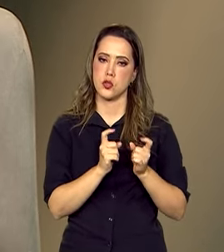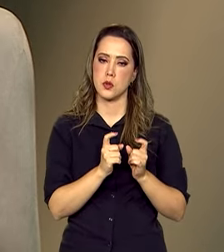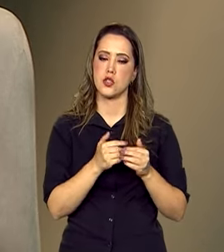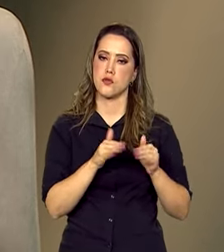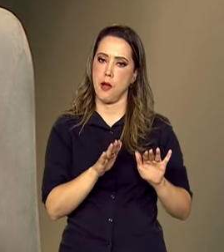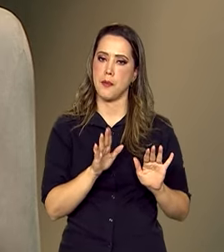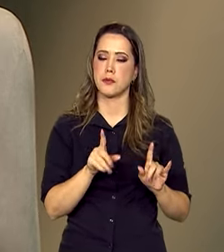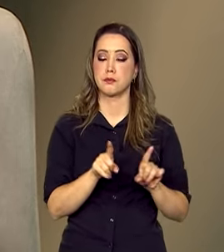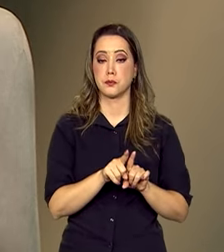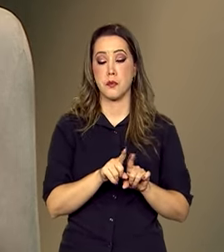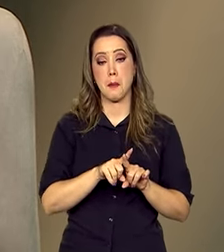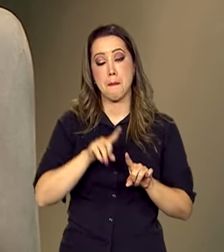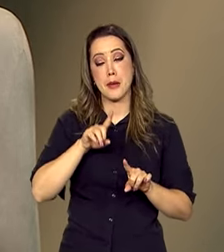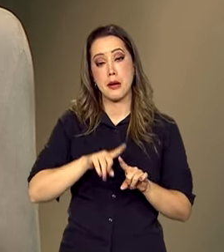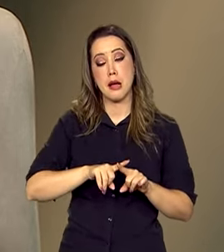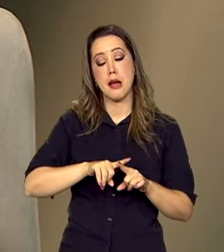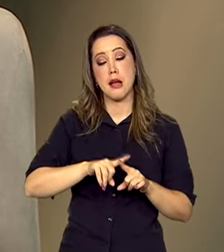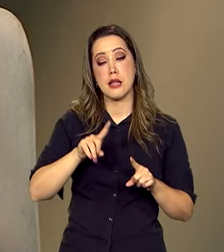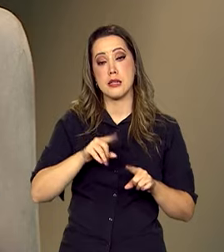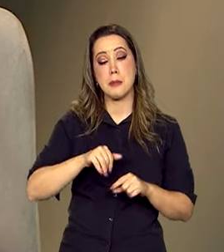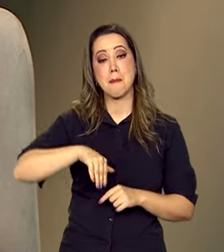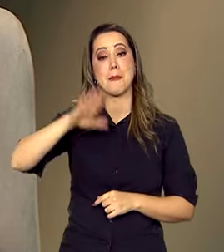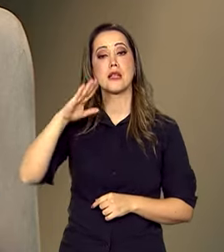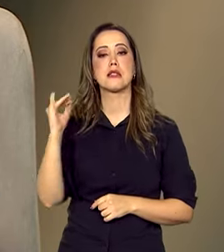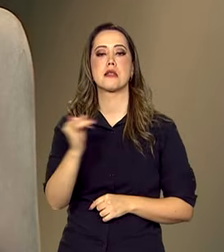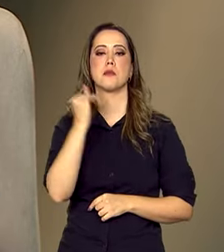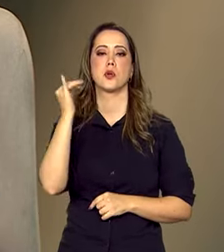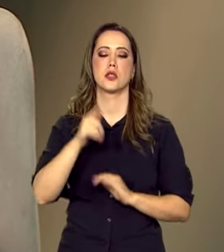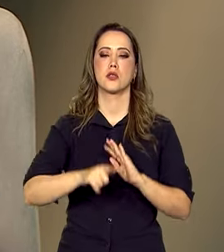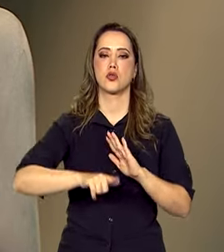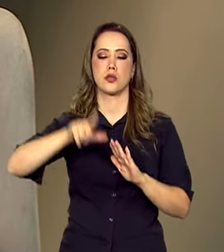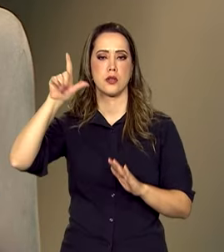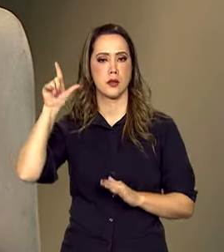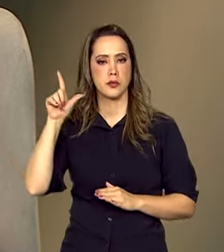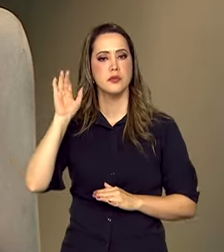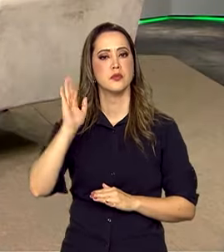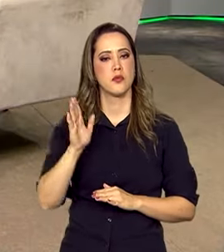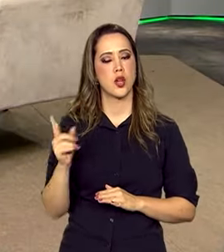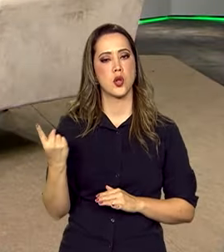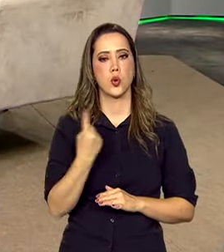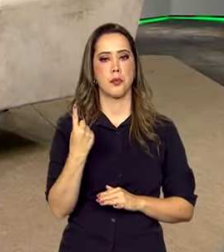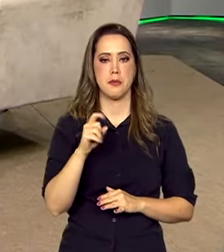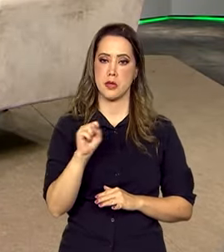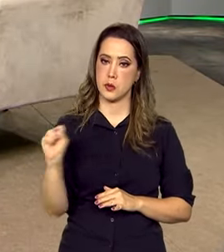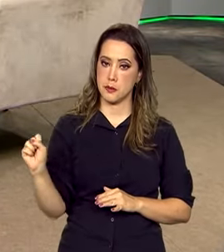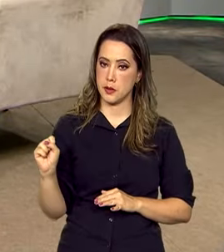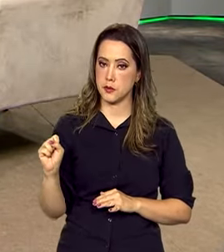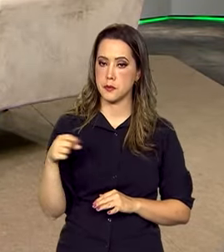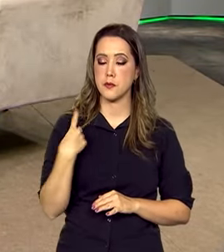importante é que, antes mesmo, já no primeiro semestre,